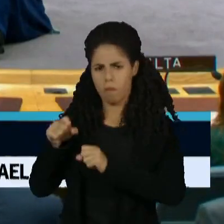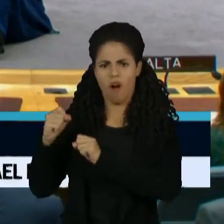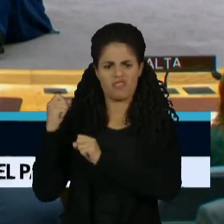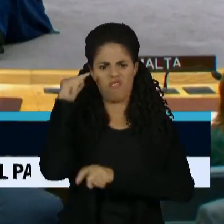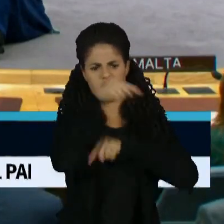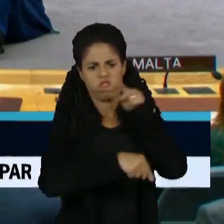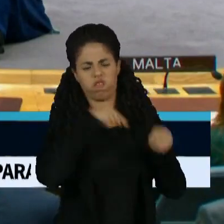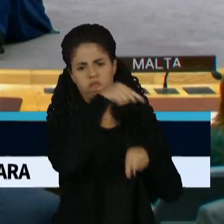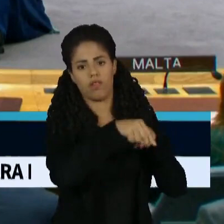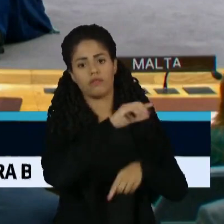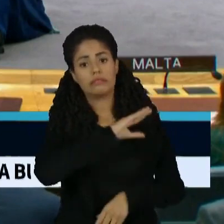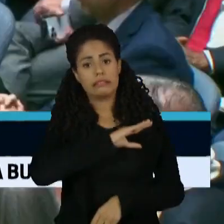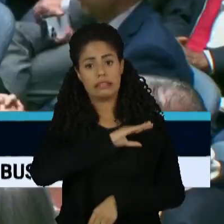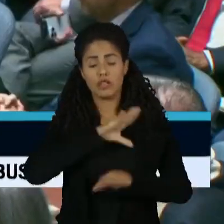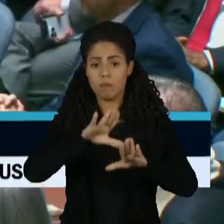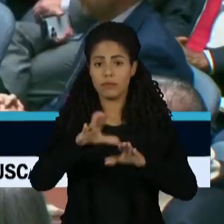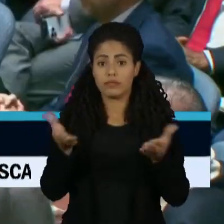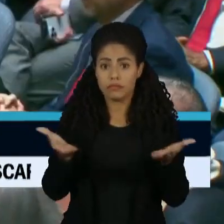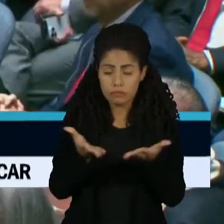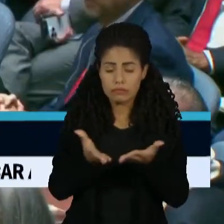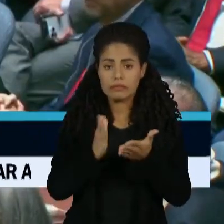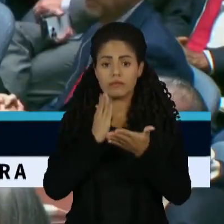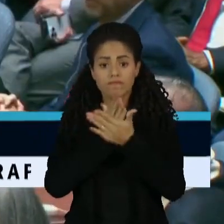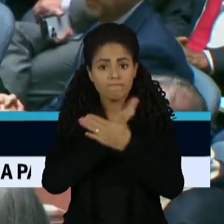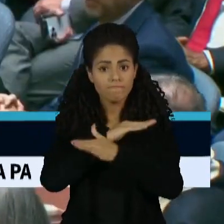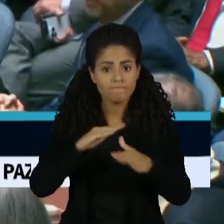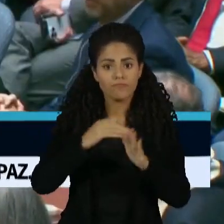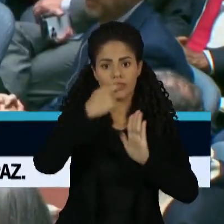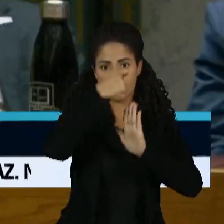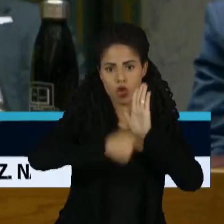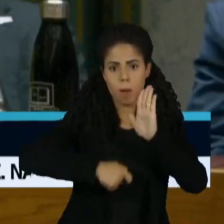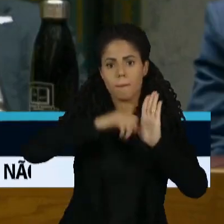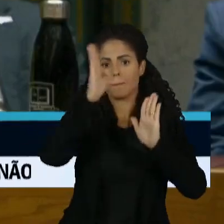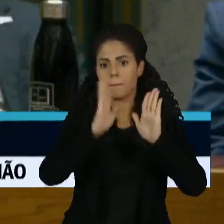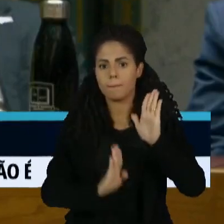extremista em Gaza. A expectativa é de que o texto do Brasil seja votado amanhã.